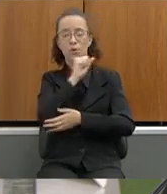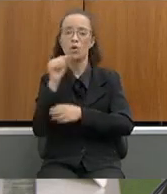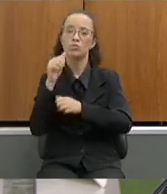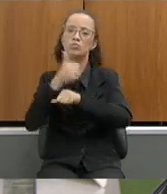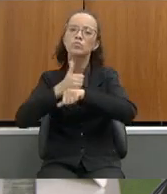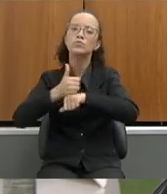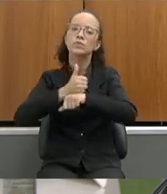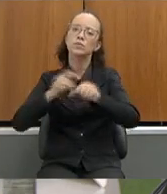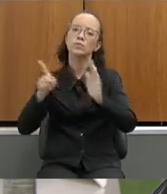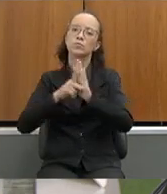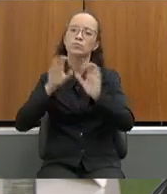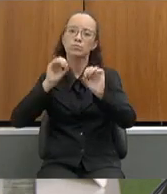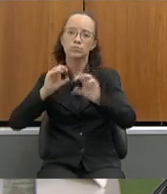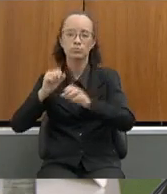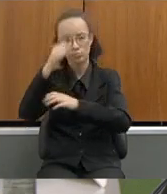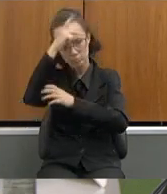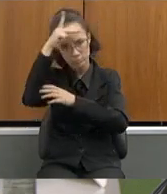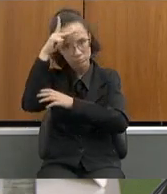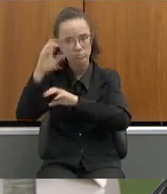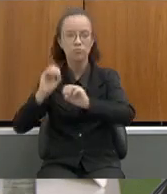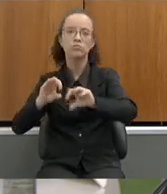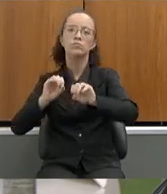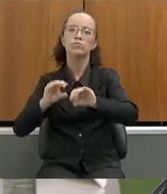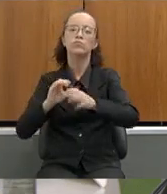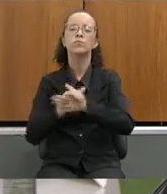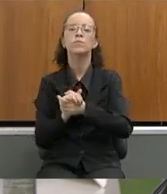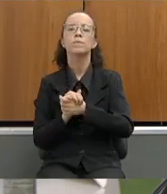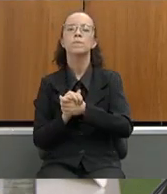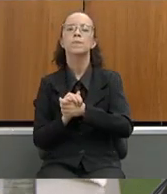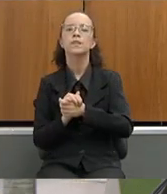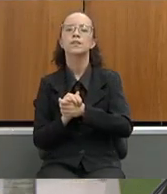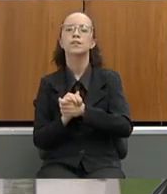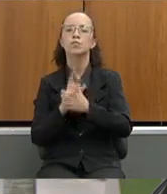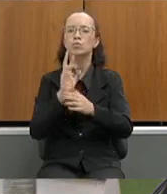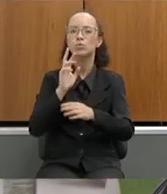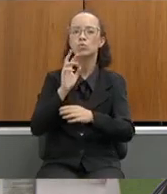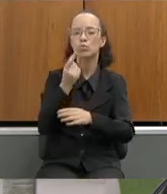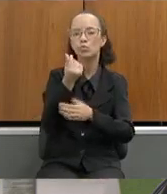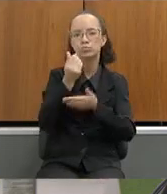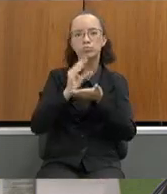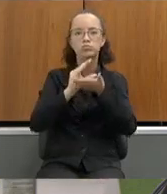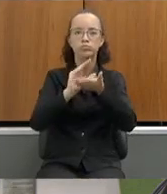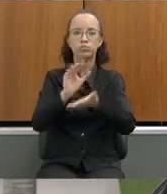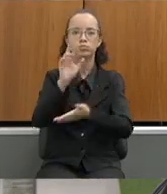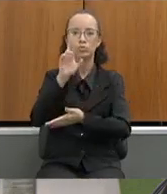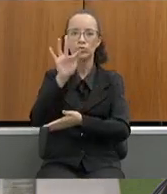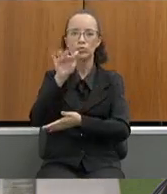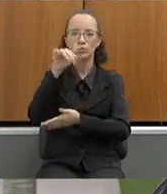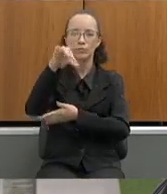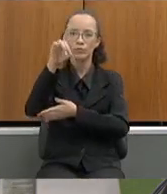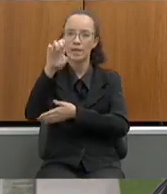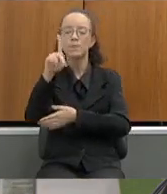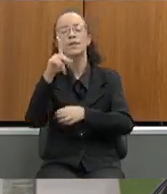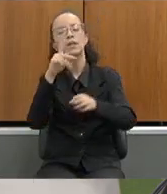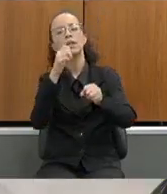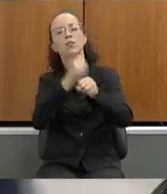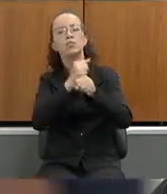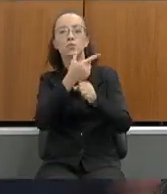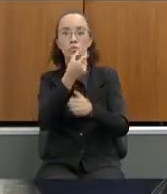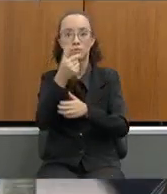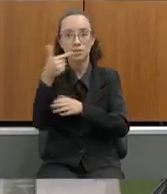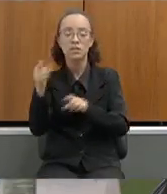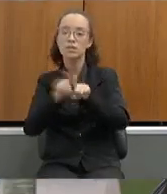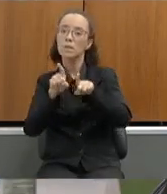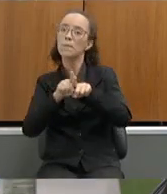profissionais da educação da rede estadual de ensino dos recursos remanescentes do Fundeb do ano de 2022 incluindo os